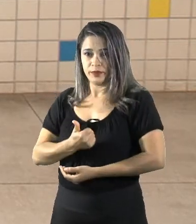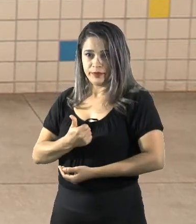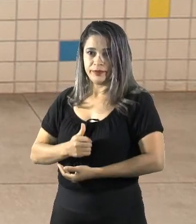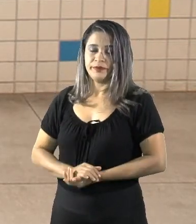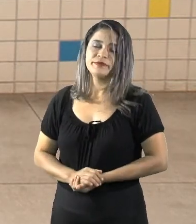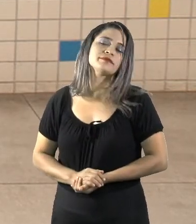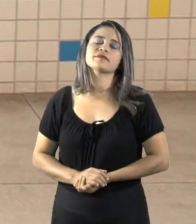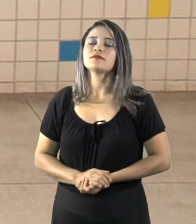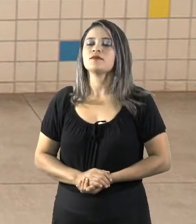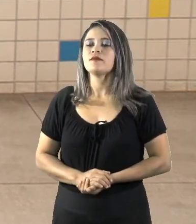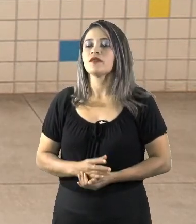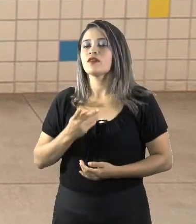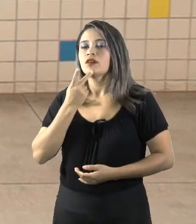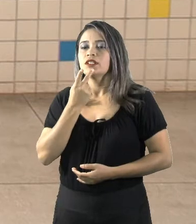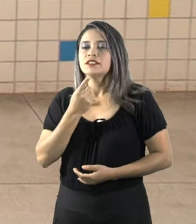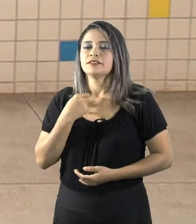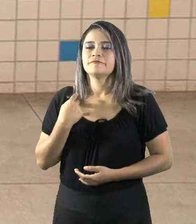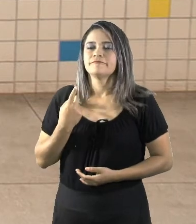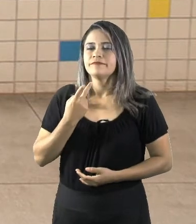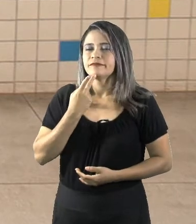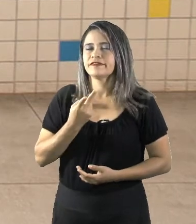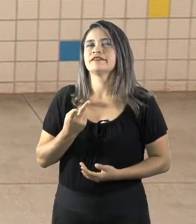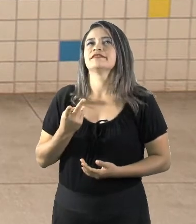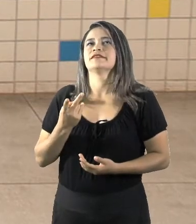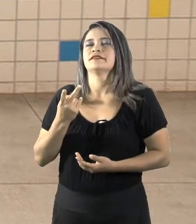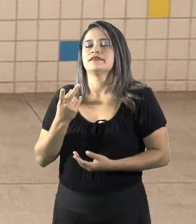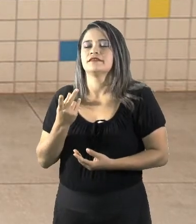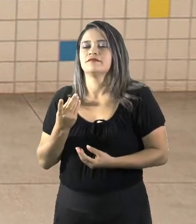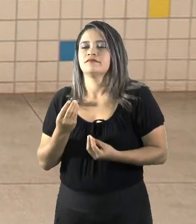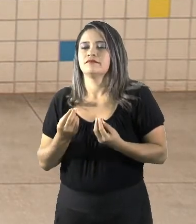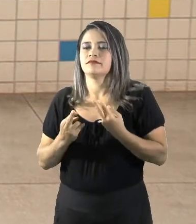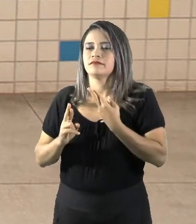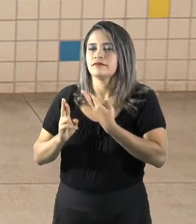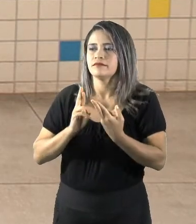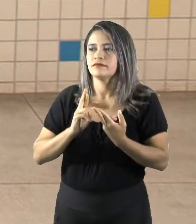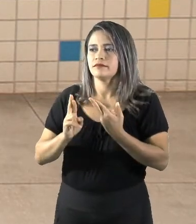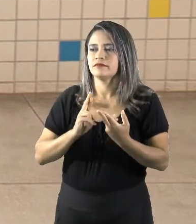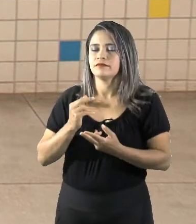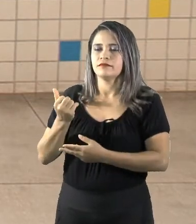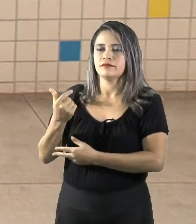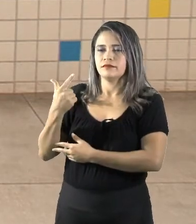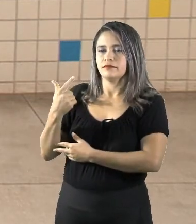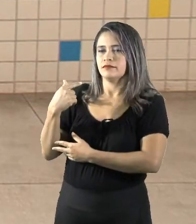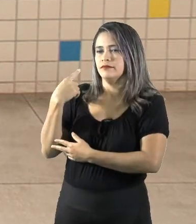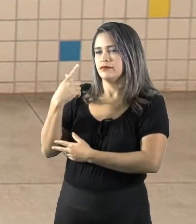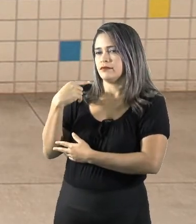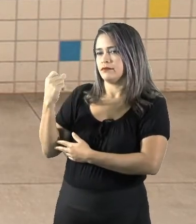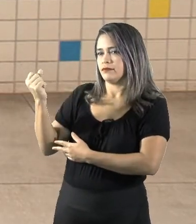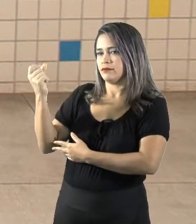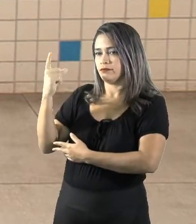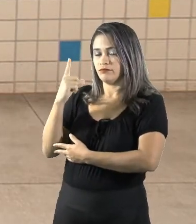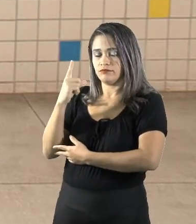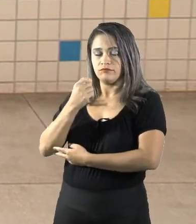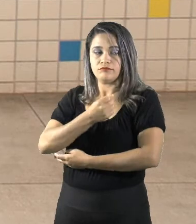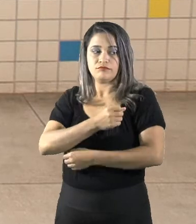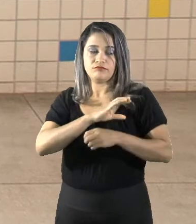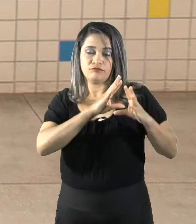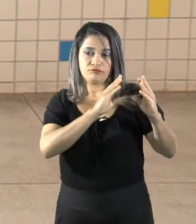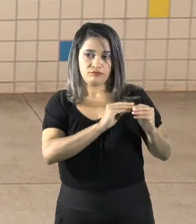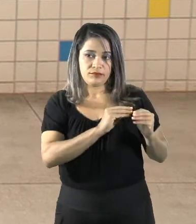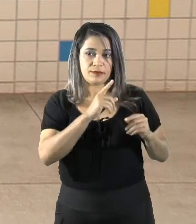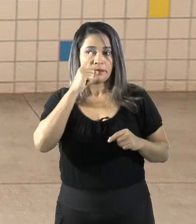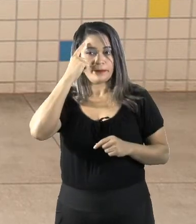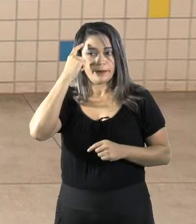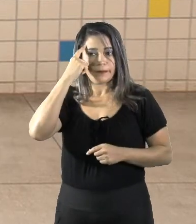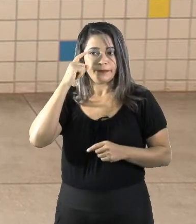Então, quando a gente fala, quando nós falamos com relação a essas 12 horas de Sol e de luz, nós temos que pensar também